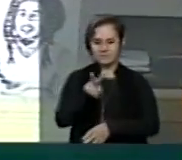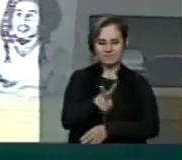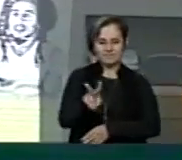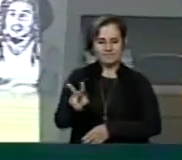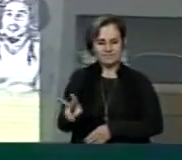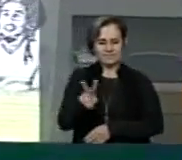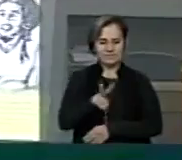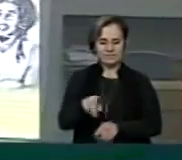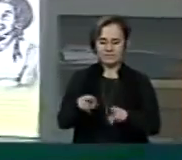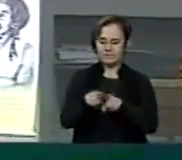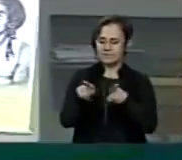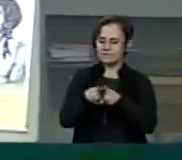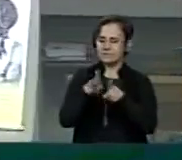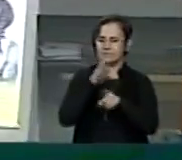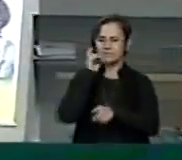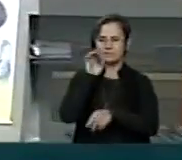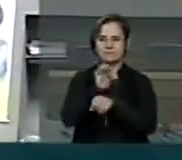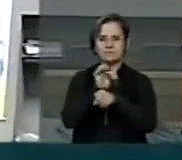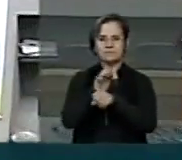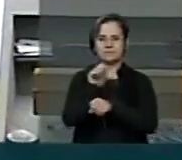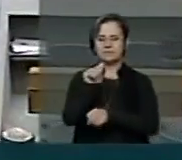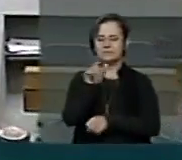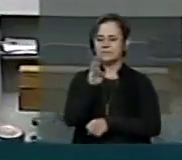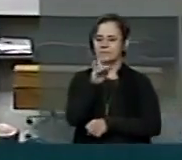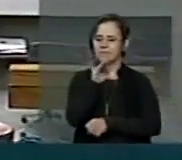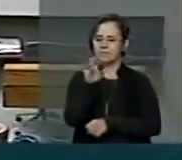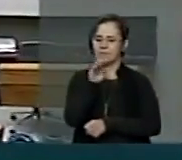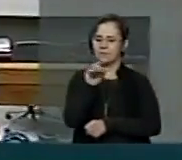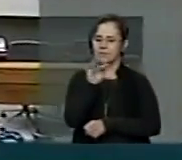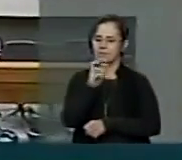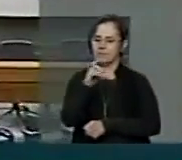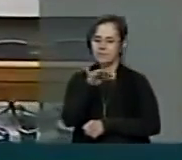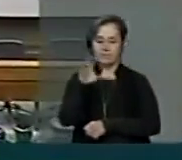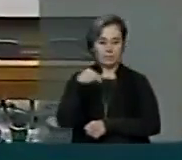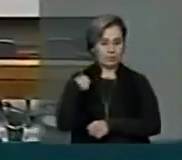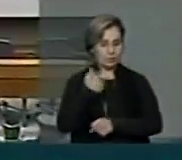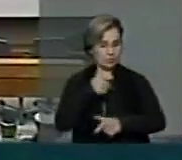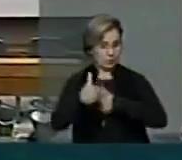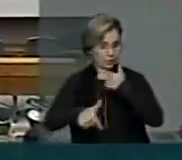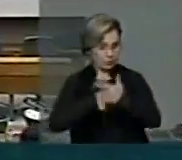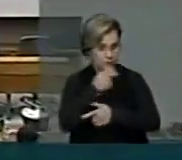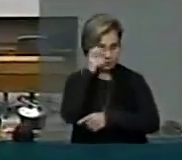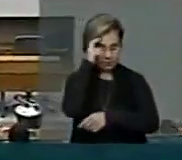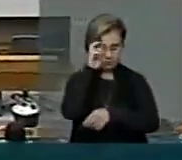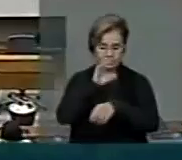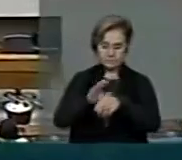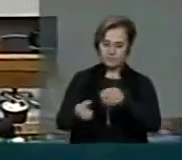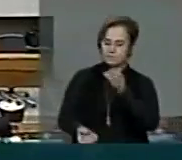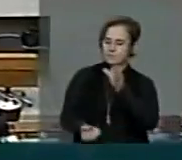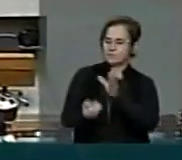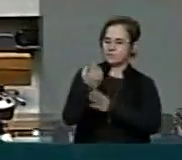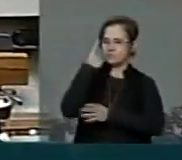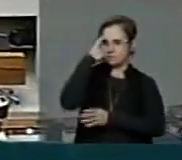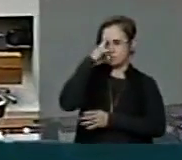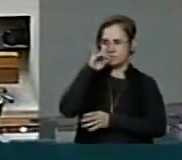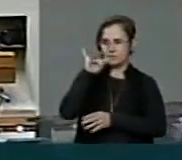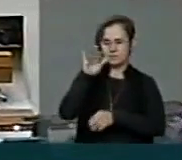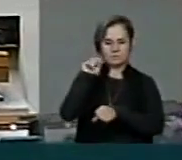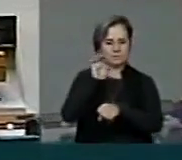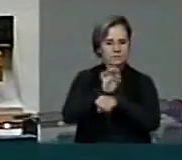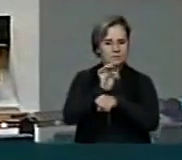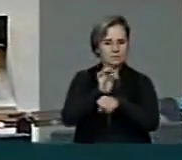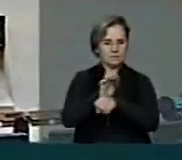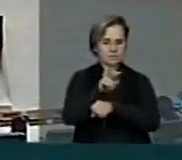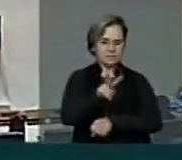Alberto Franco, que, pelo nosso trabalho na cultura, ele criou o dia estadual do reggae.